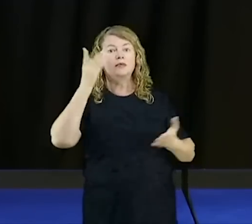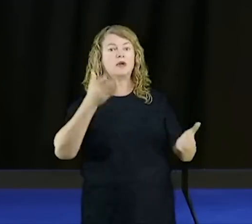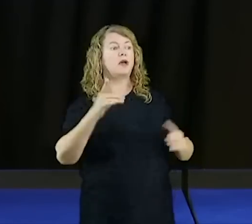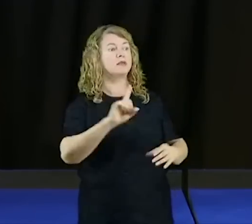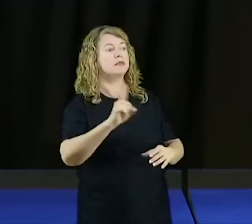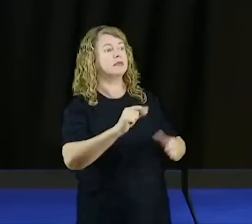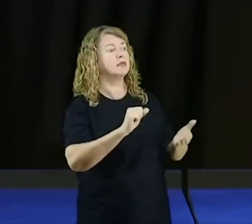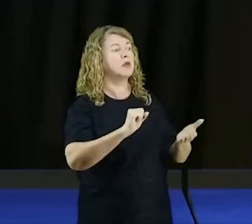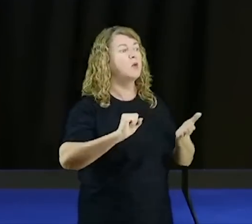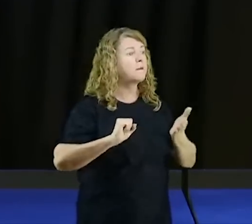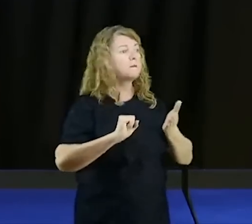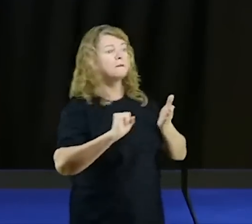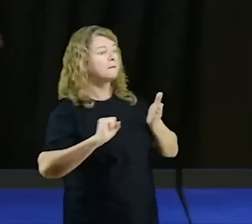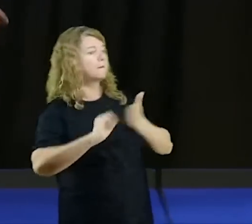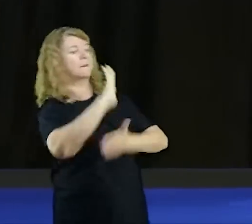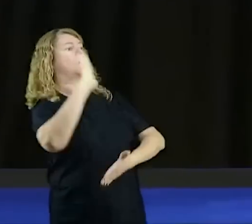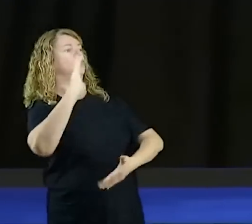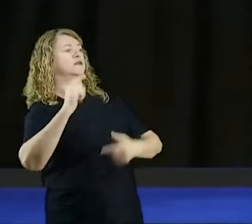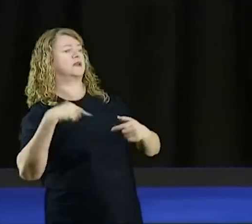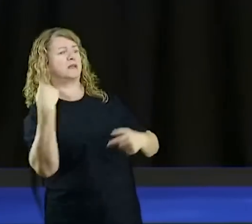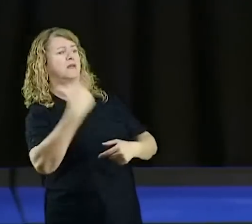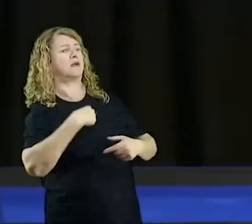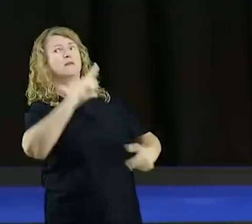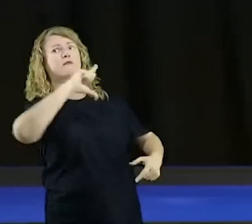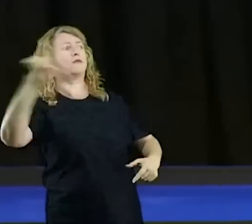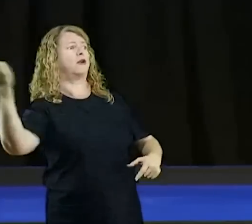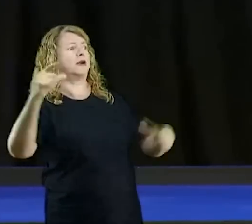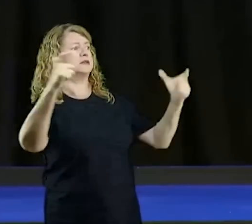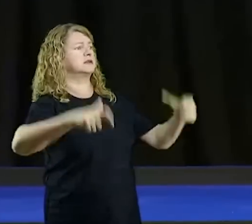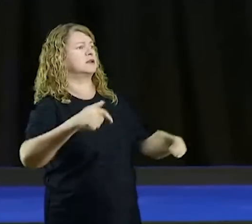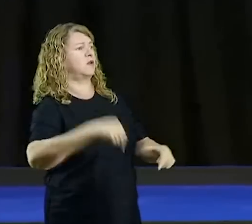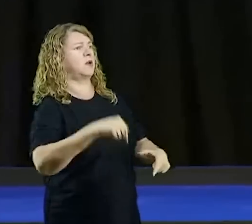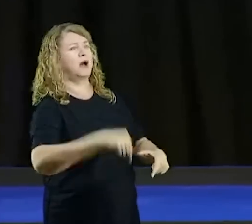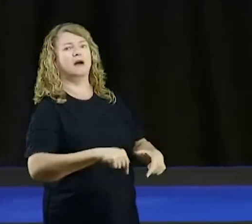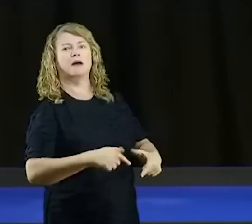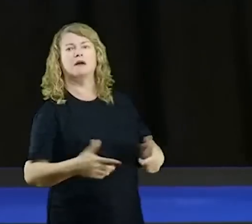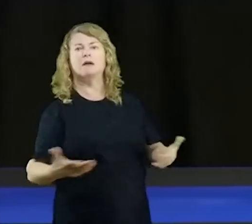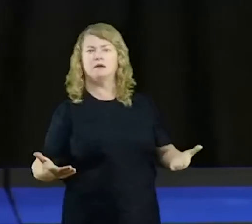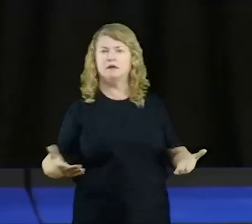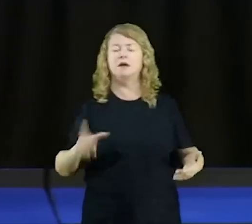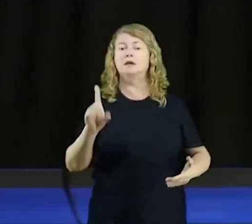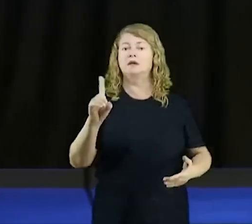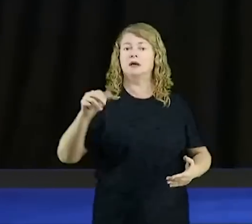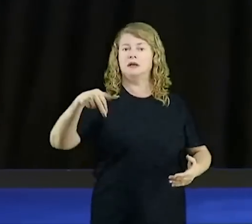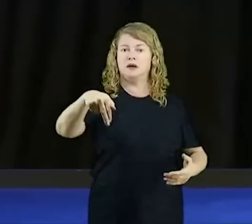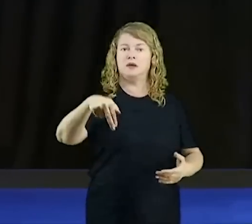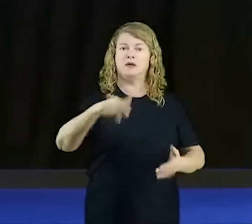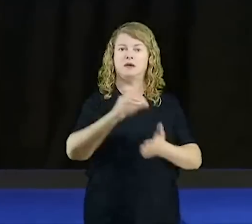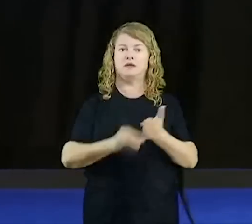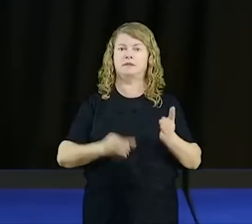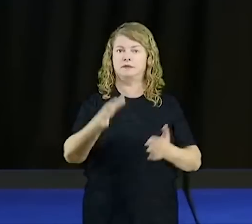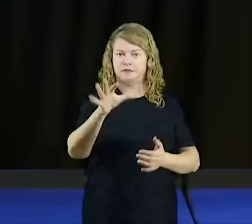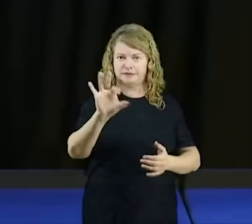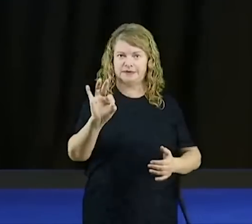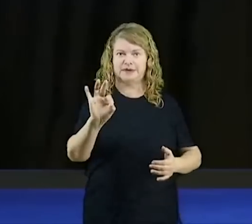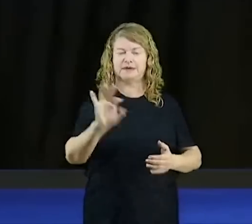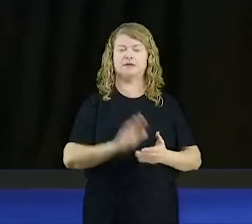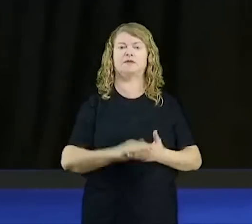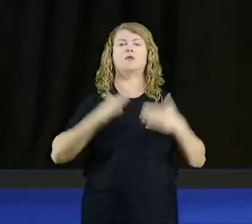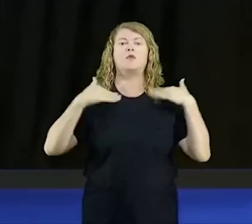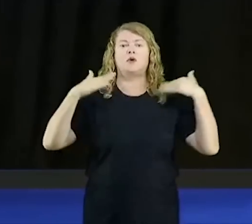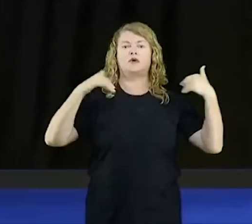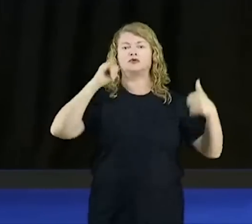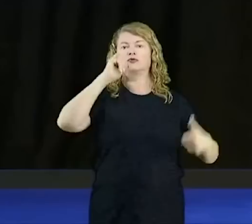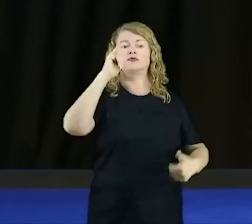província. Em Lucas capítulo 10, perdão, em Daniel capítulo 10, o anjo diz para Daniel,